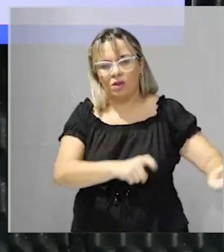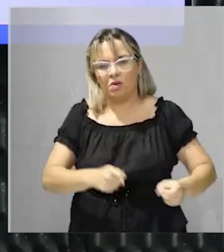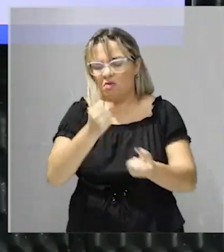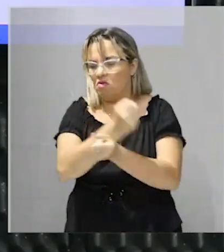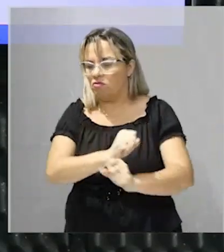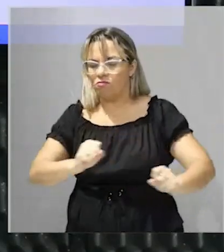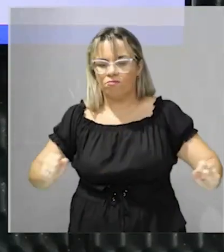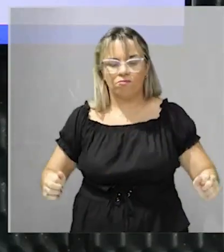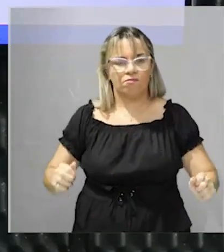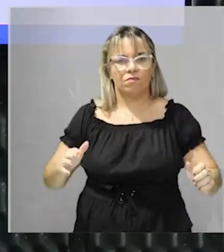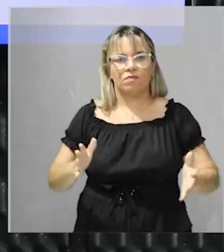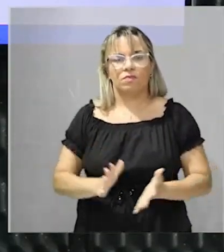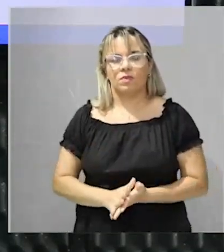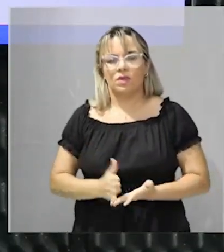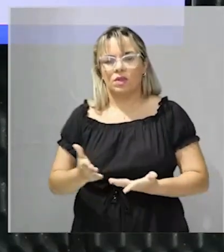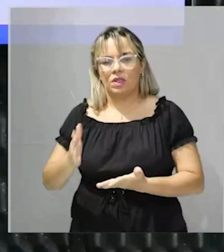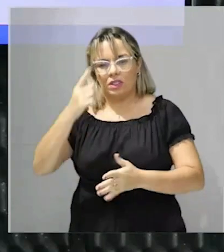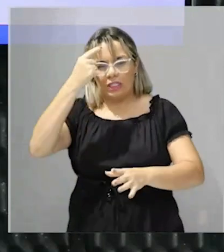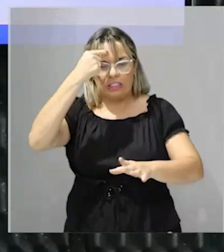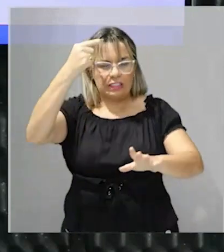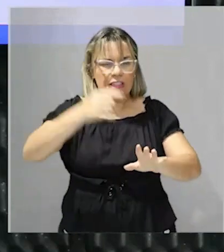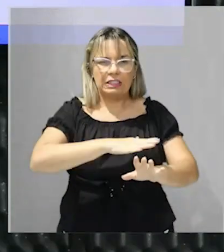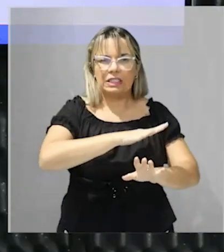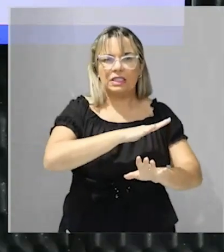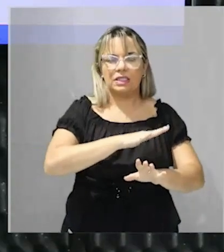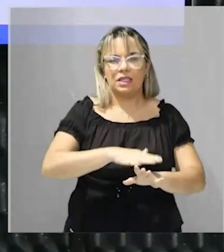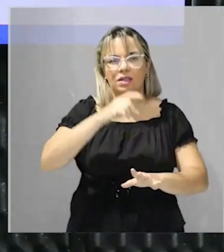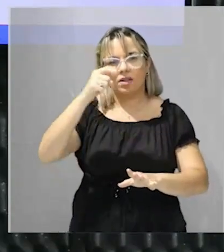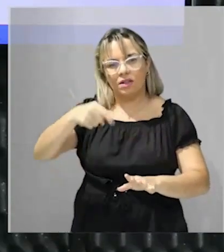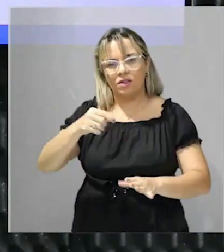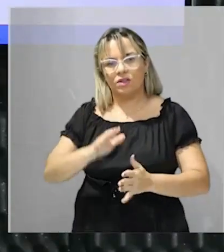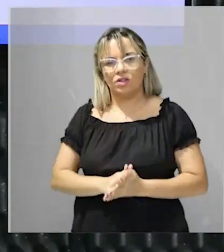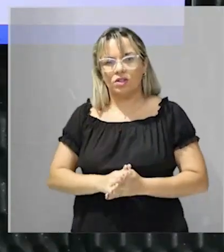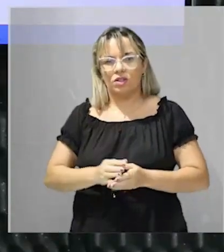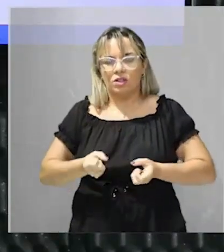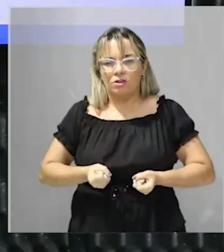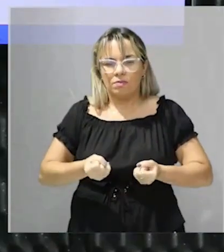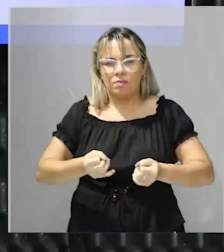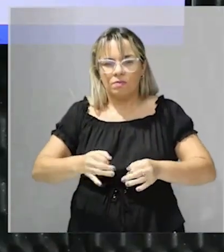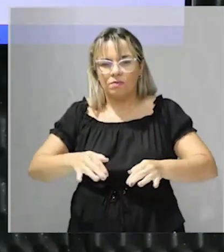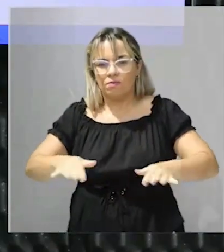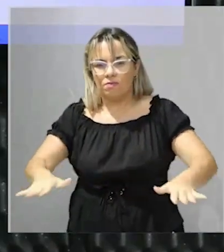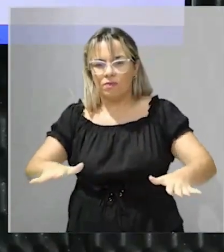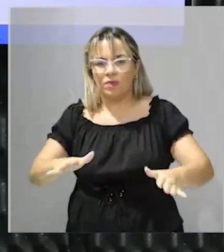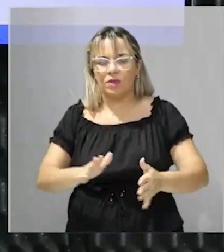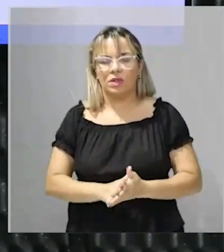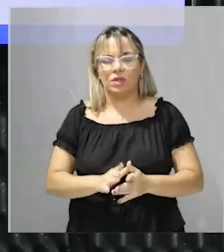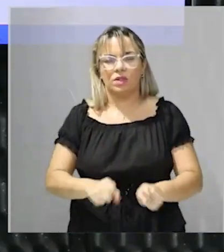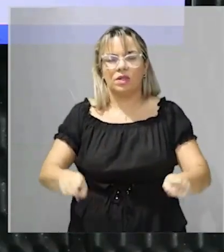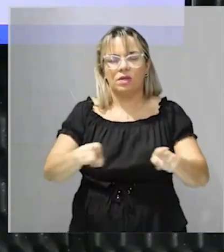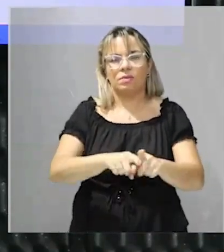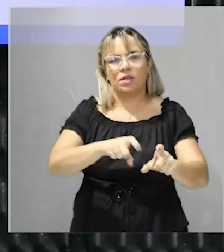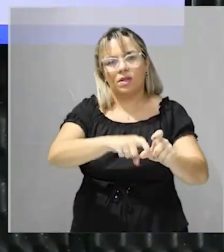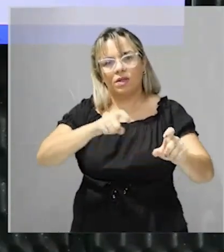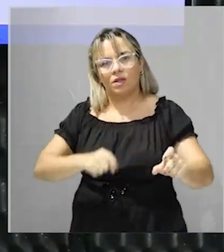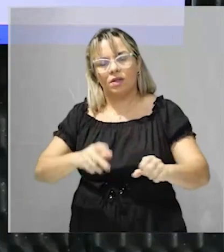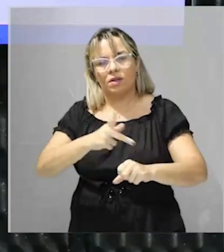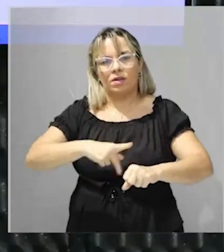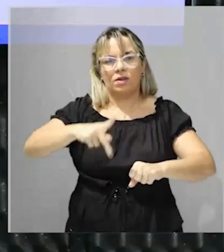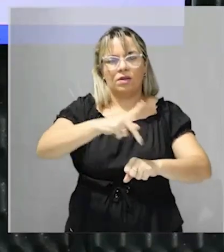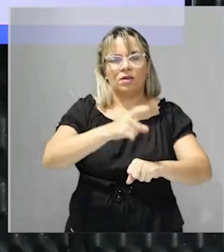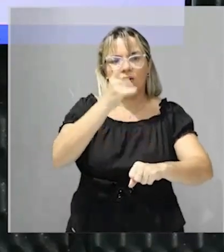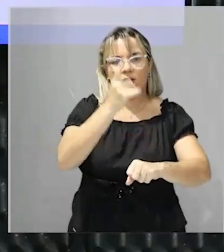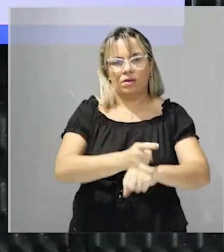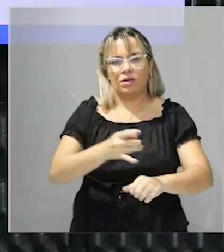escravidão esses ideais vão vir para a independência do Haiti então ele faz uma conexão entre a independência do Haiti